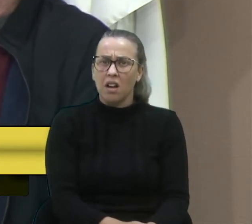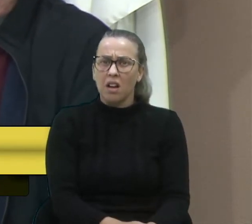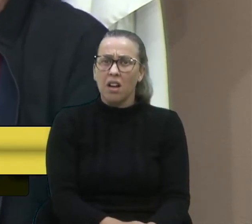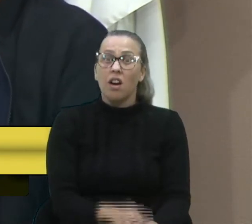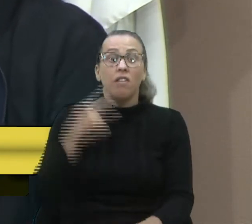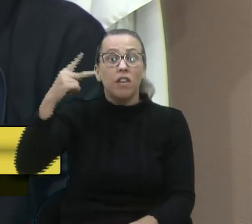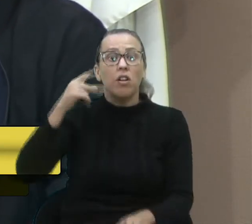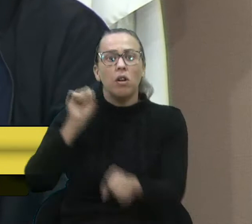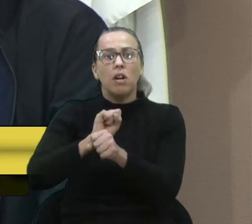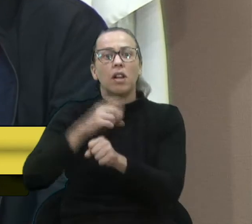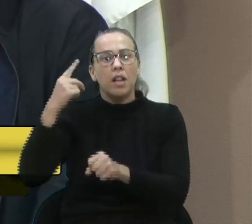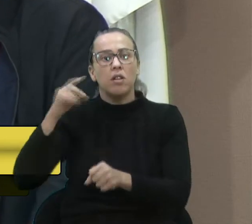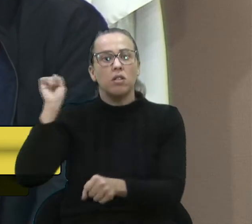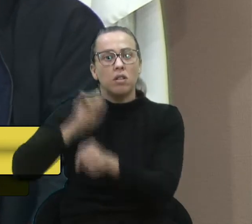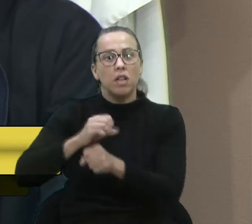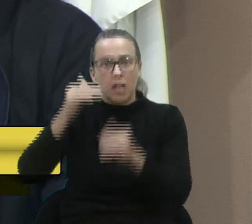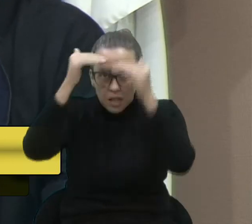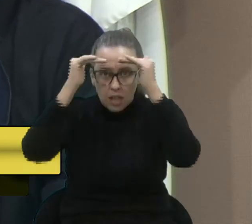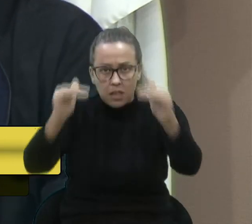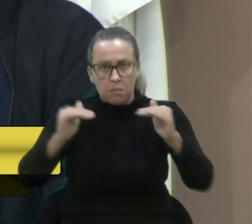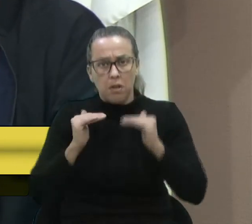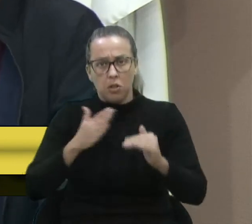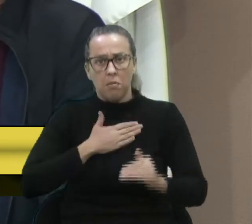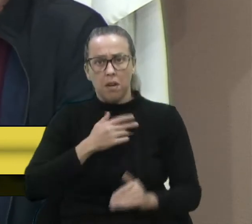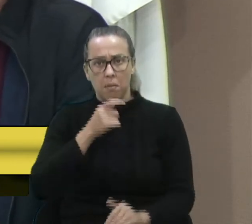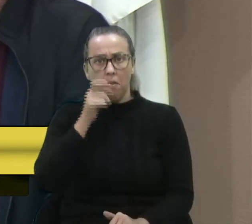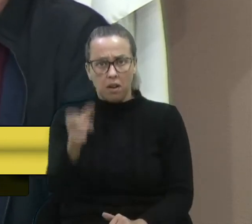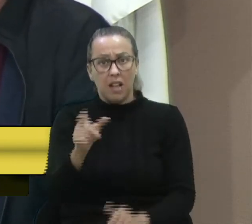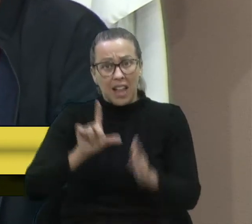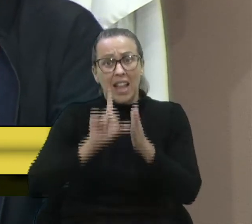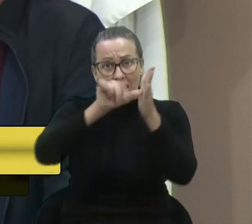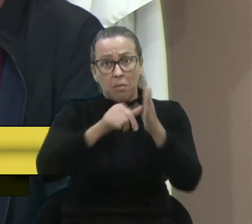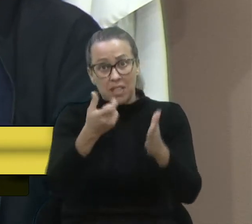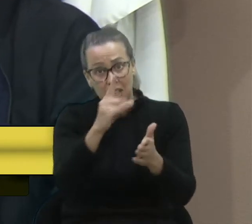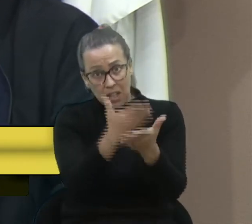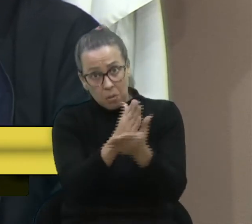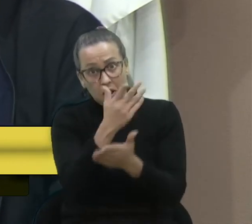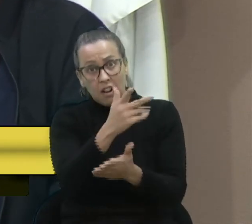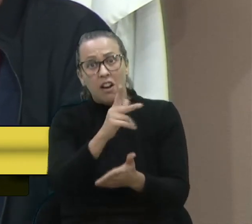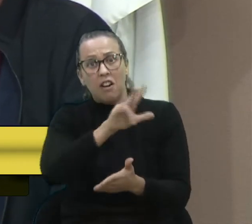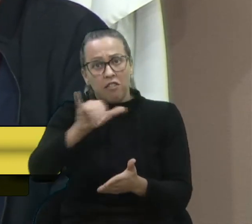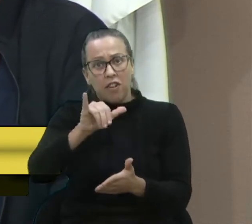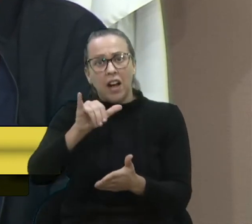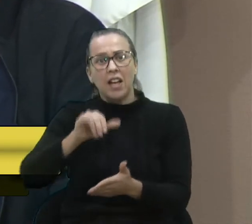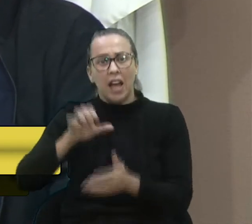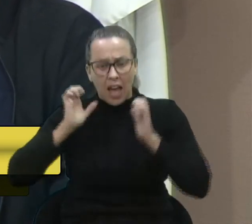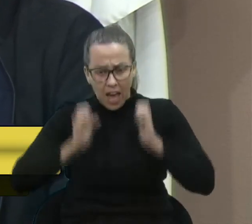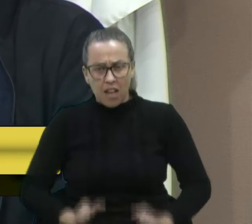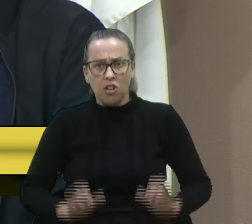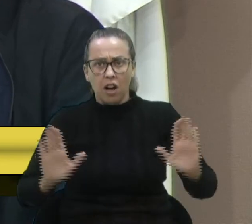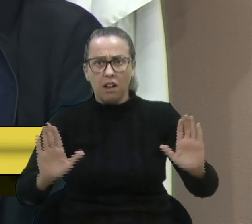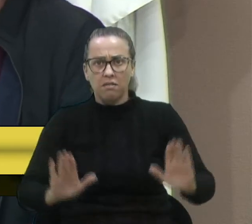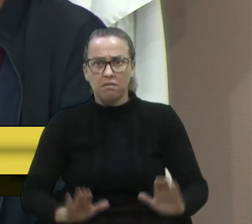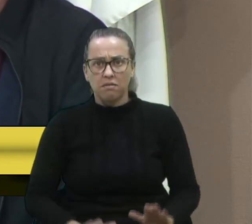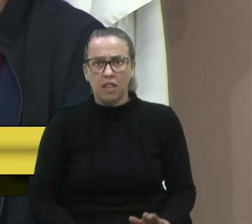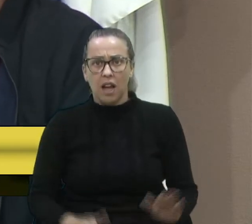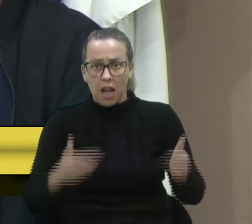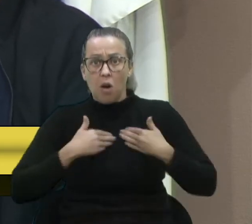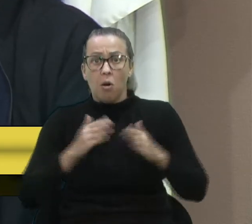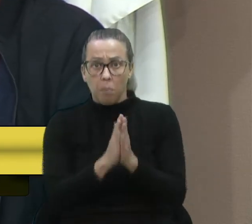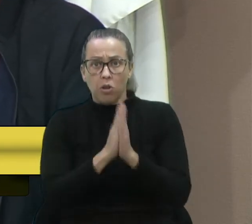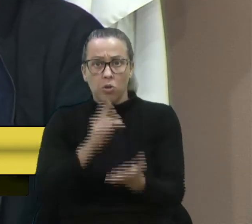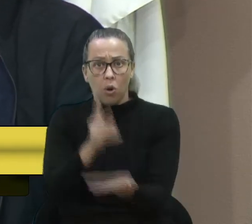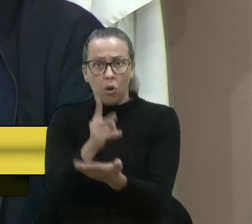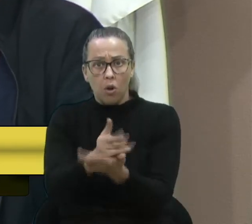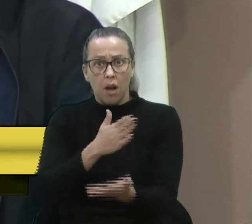Vereadora Denise, vou pedir que a senhora respeite a minha palavra, depois a senhora se sentir incomodada, a senhora me coloque na ética. Eu posso, por favor,